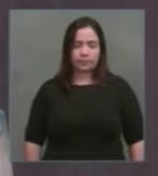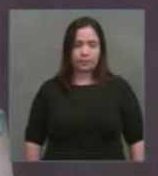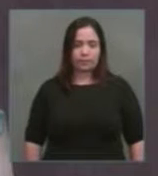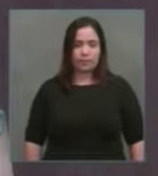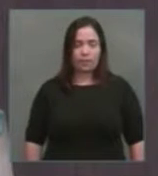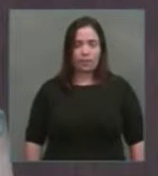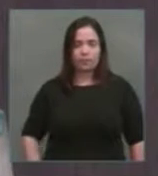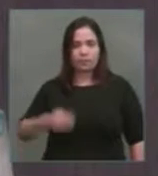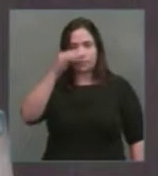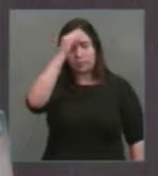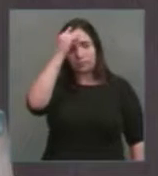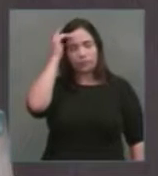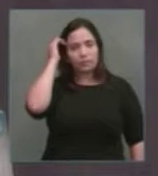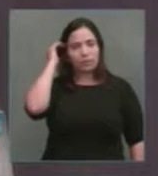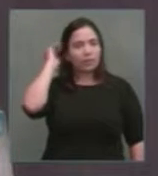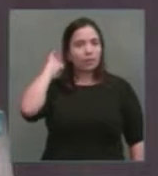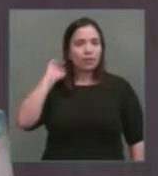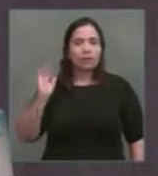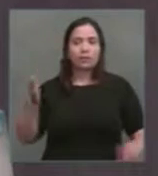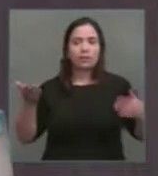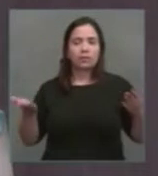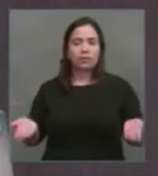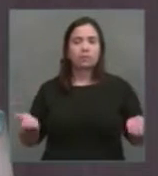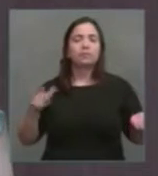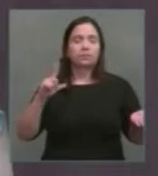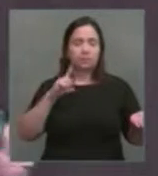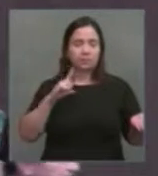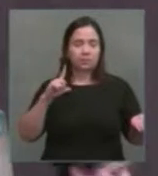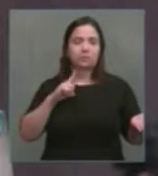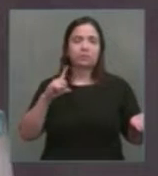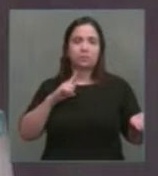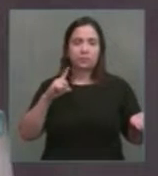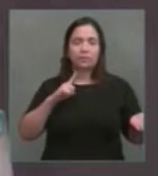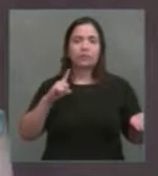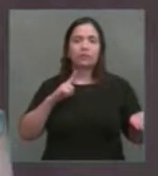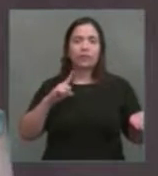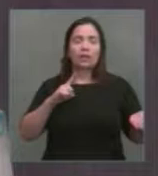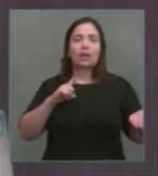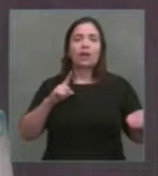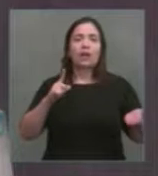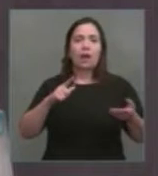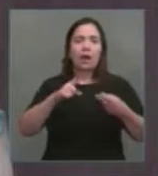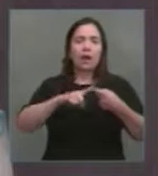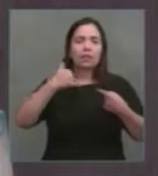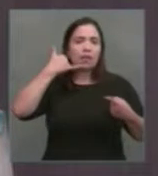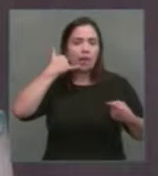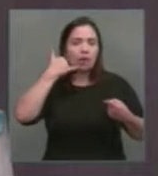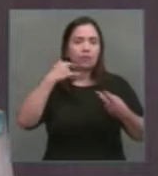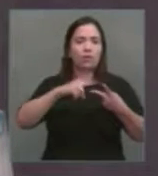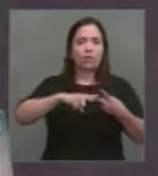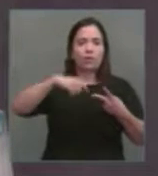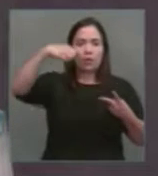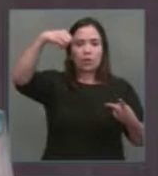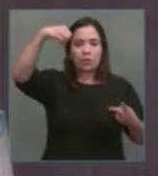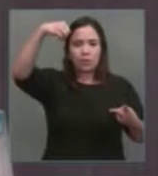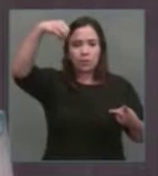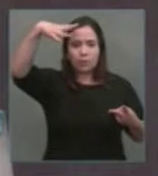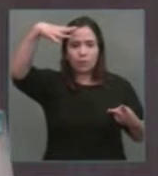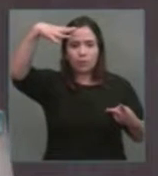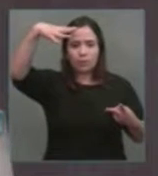Nós estamos entregando, já entregamos, telefonia, telecomunicações, energia elétrica,